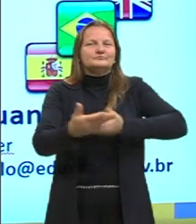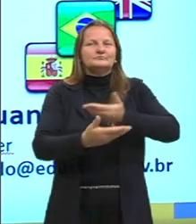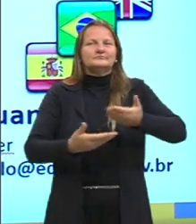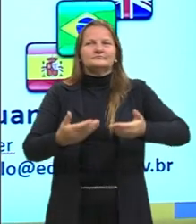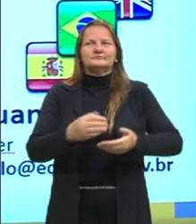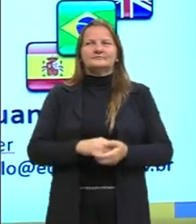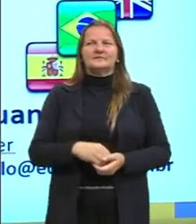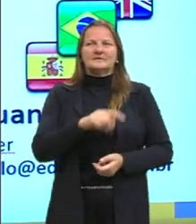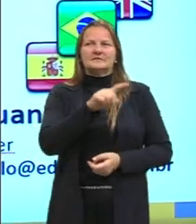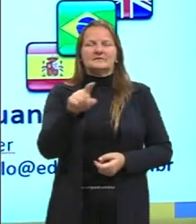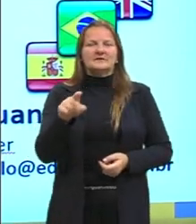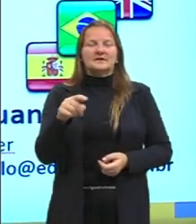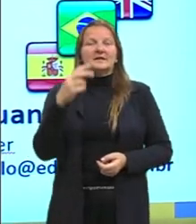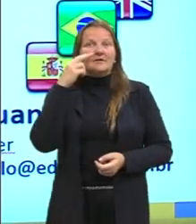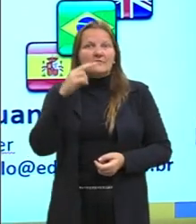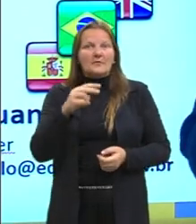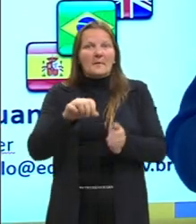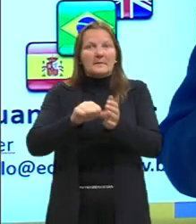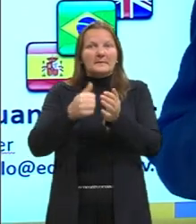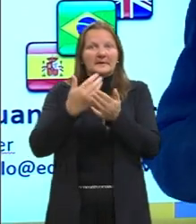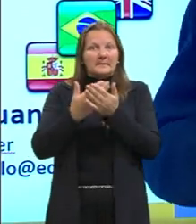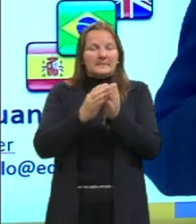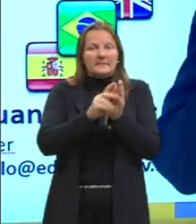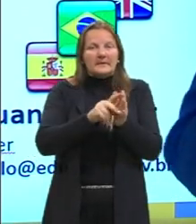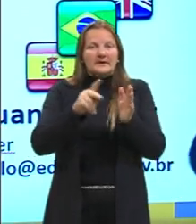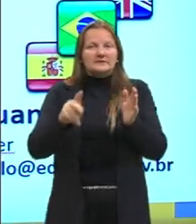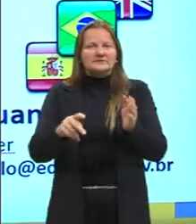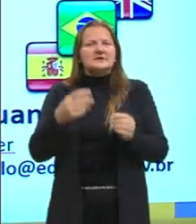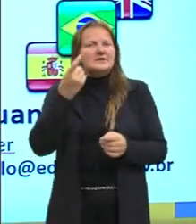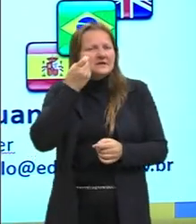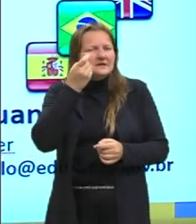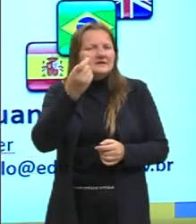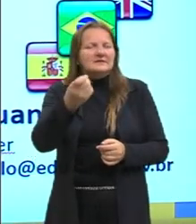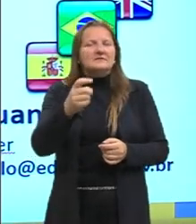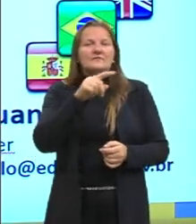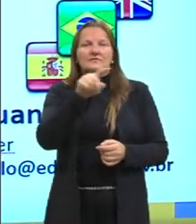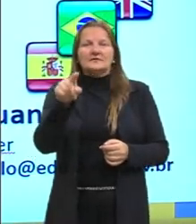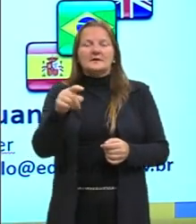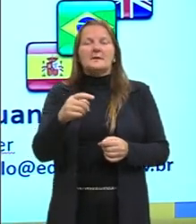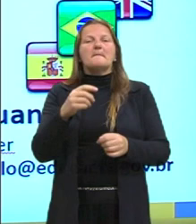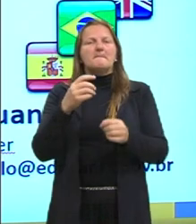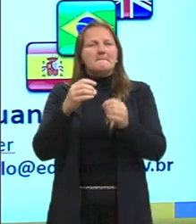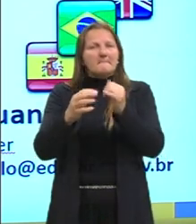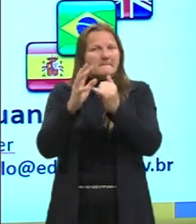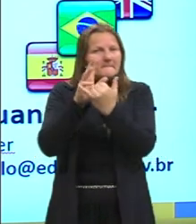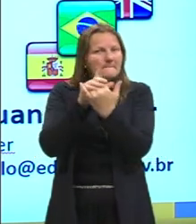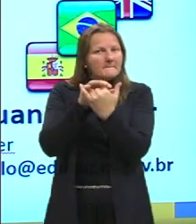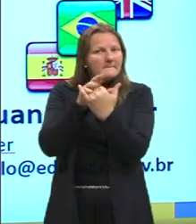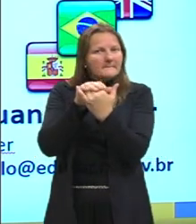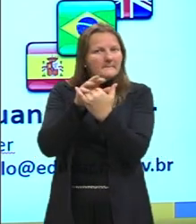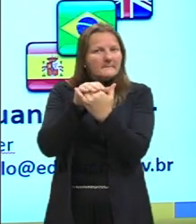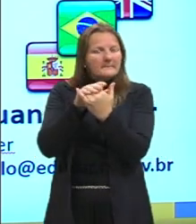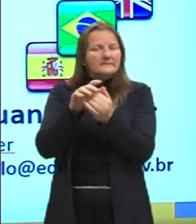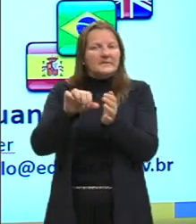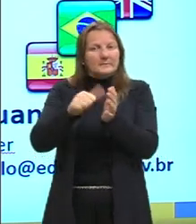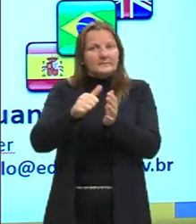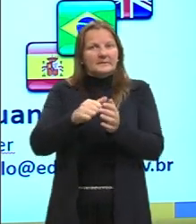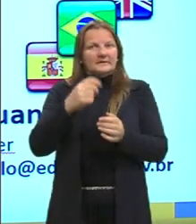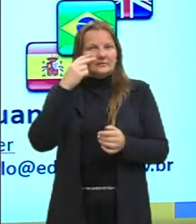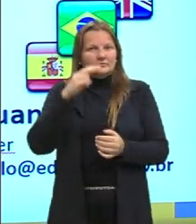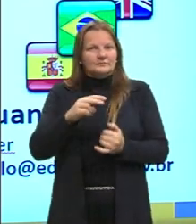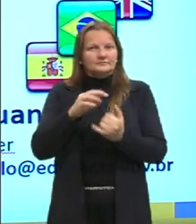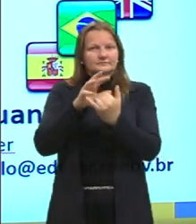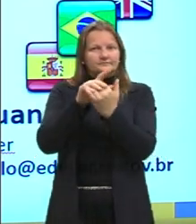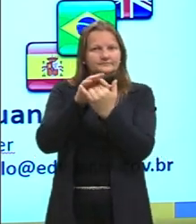Se você não assistiu a primeira parte, seria interessante você buscar essa primeira parte da aula, lá